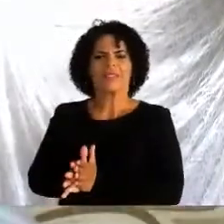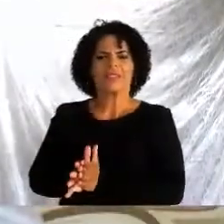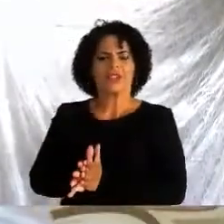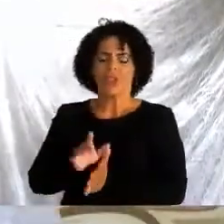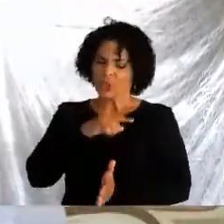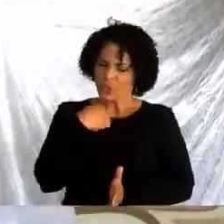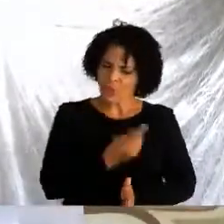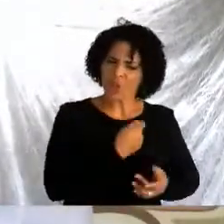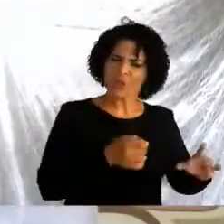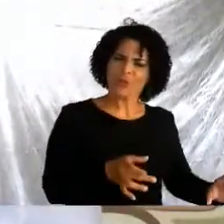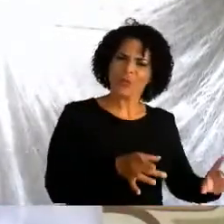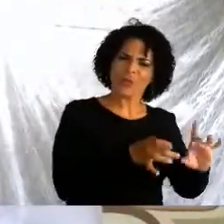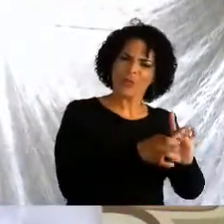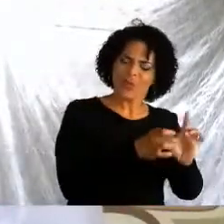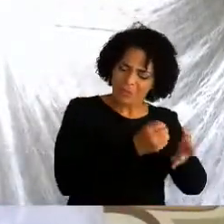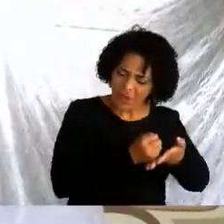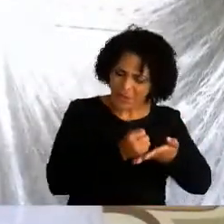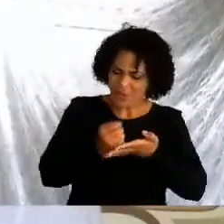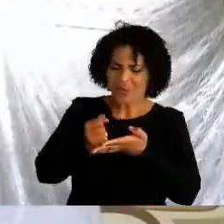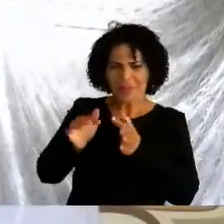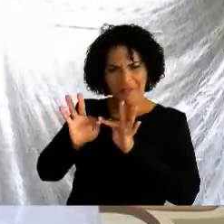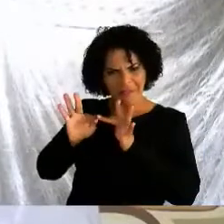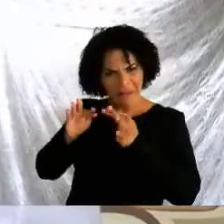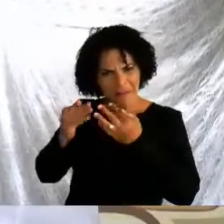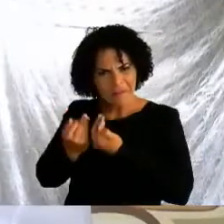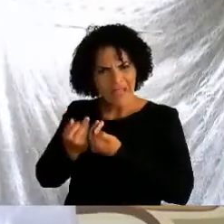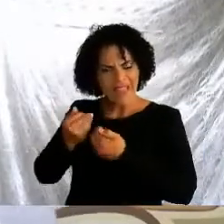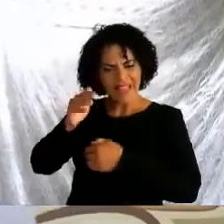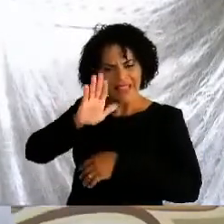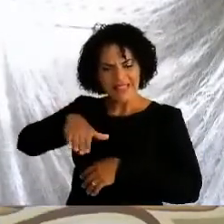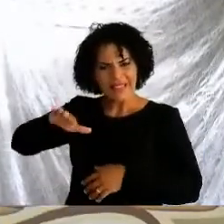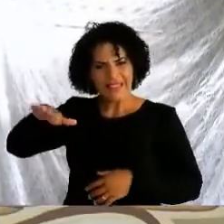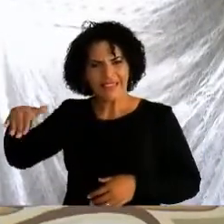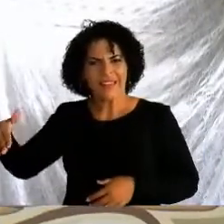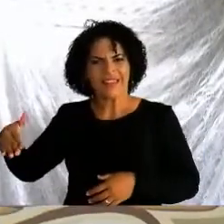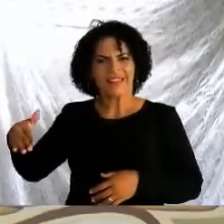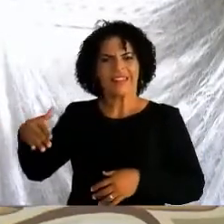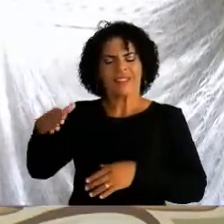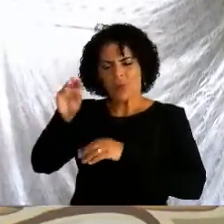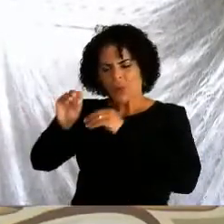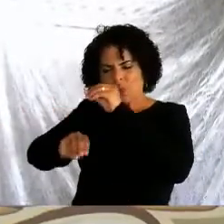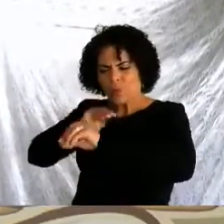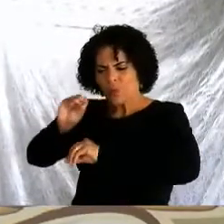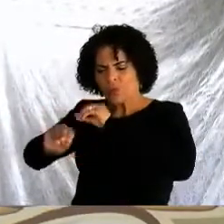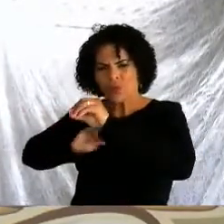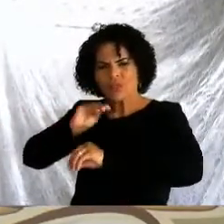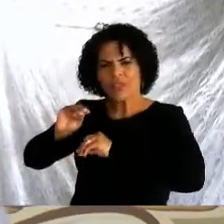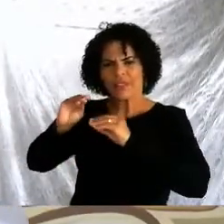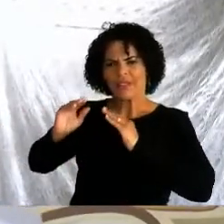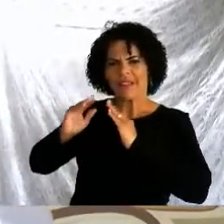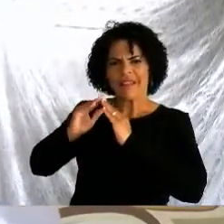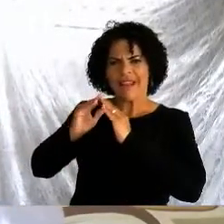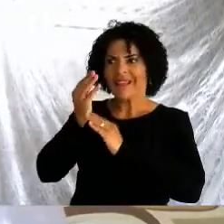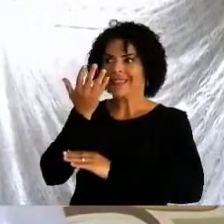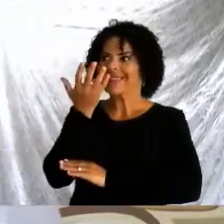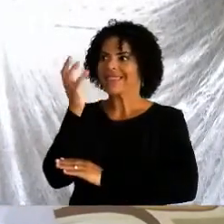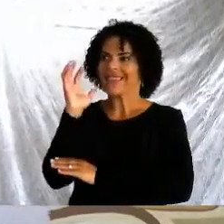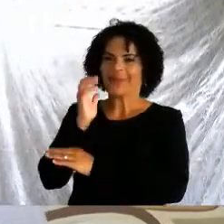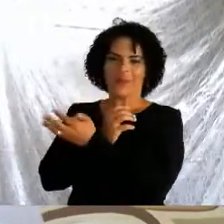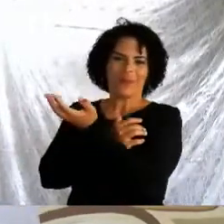Cristãos unidos pela família, pelas crianças, no cuidado com a nossa casa comum,